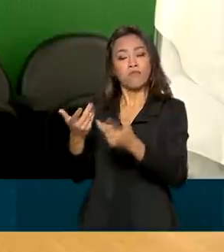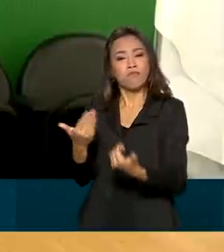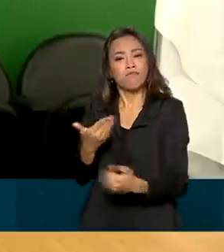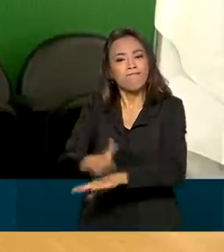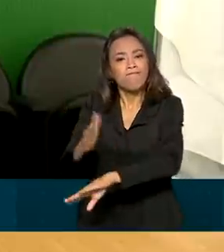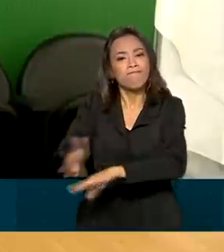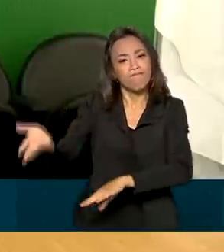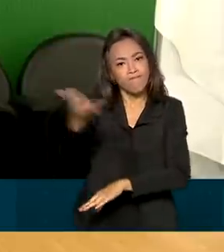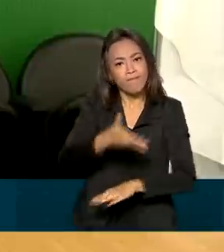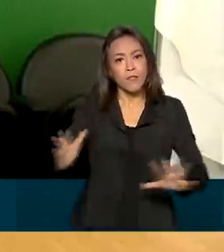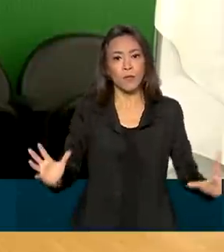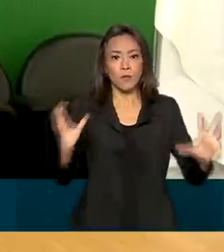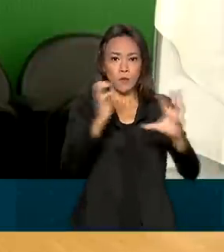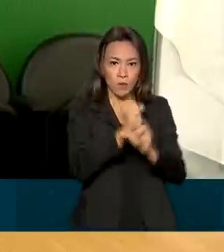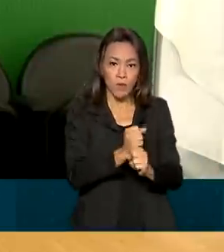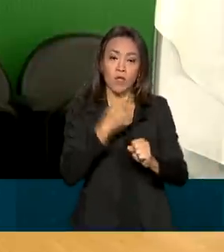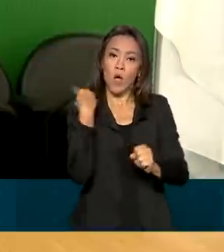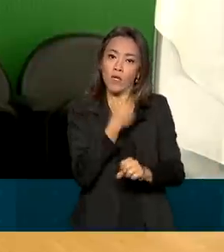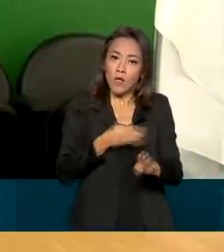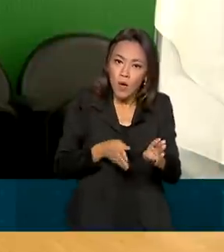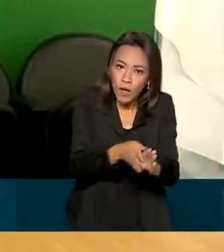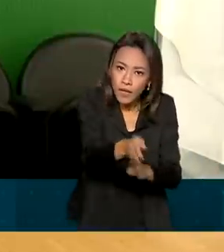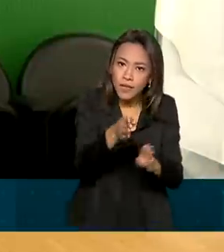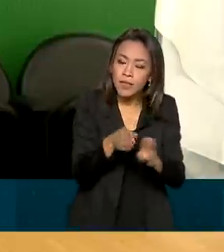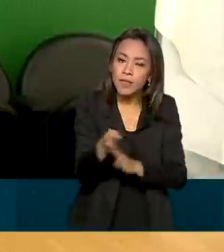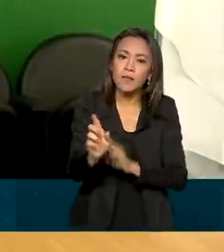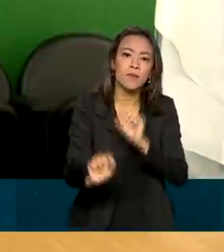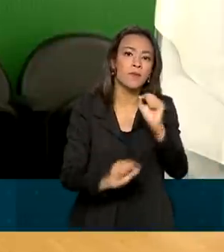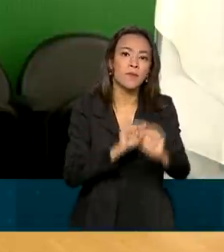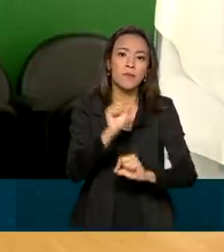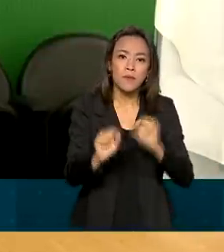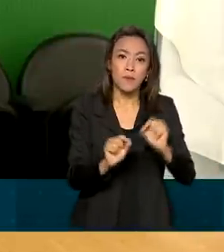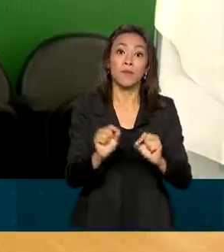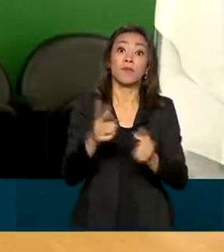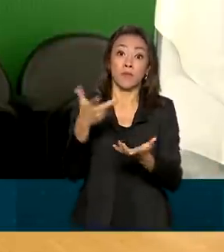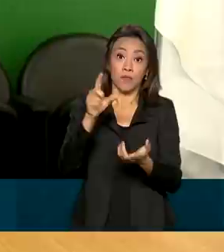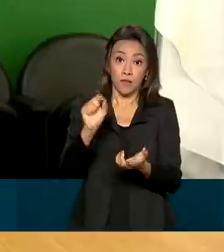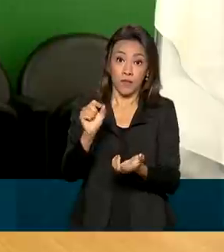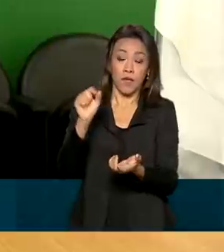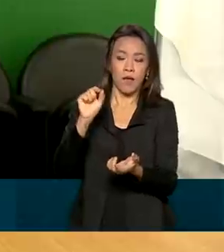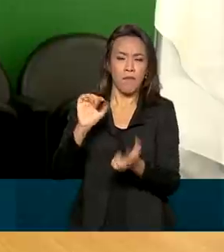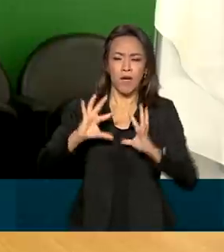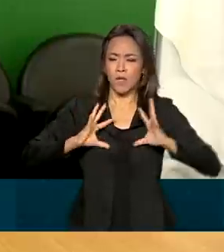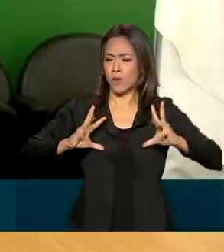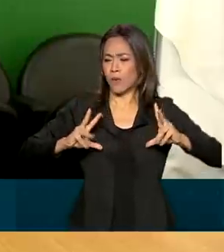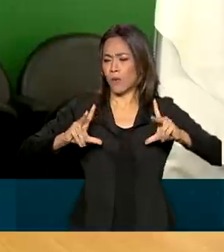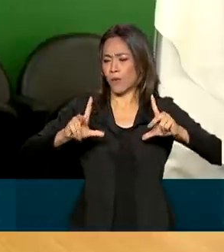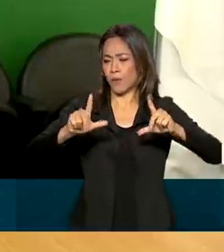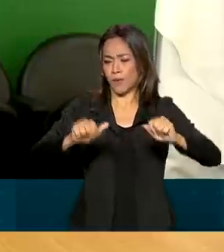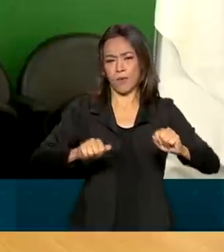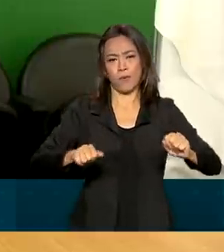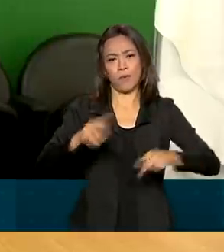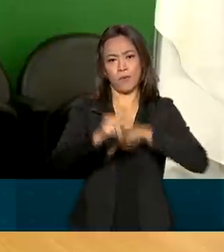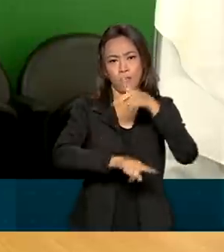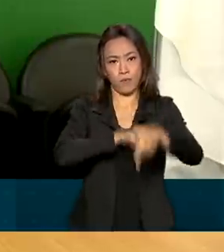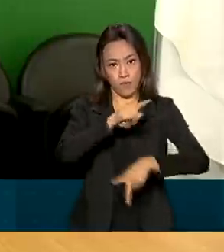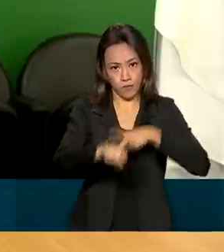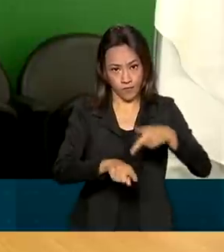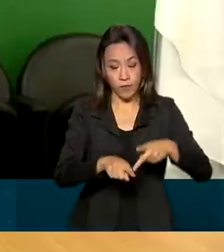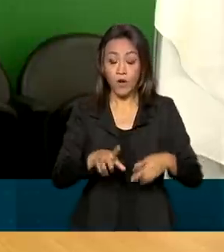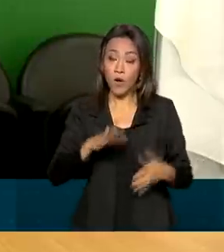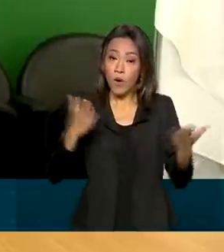somamos nossa firme recomendação de medidas não farmacológicas para toda a população. Hoje,